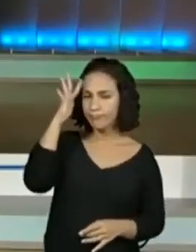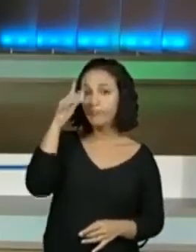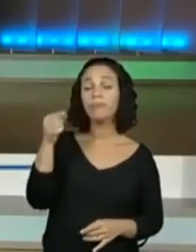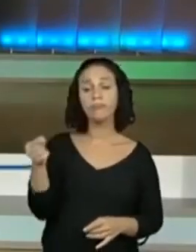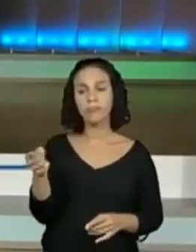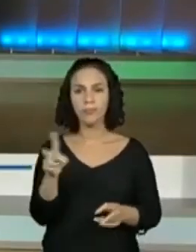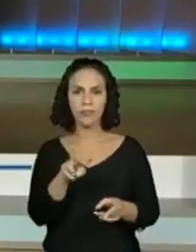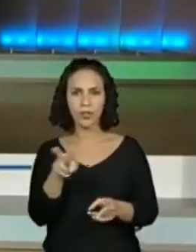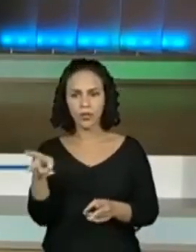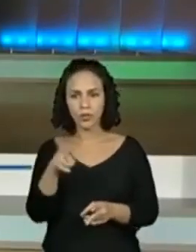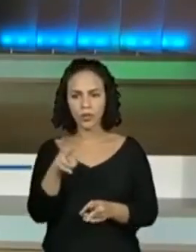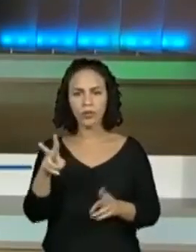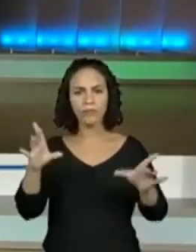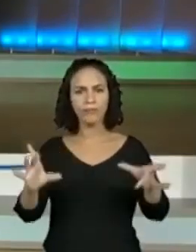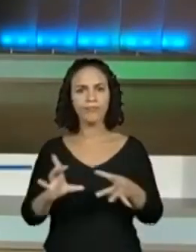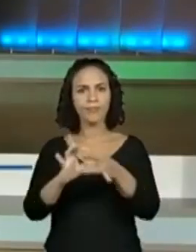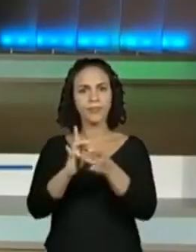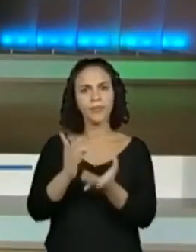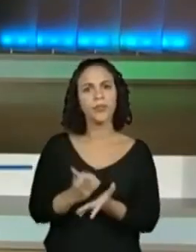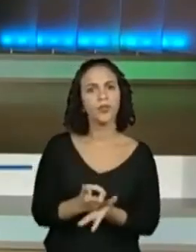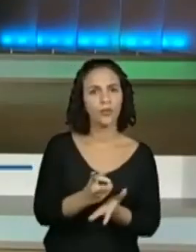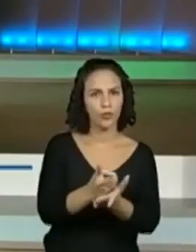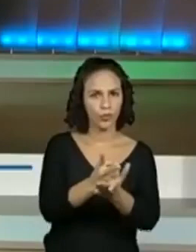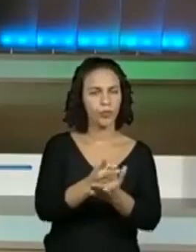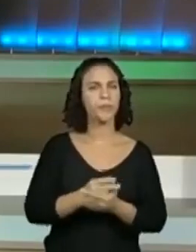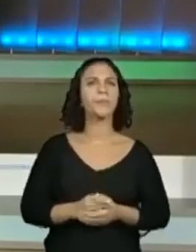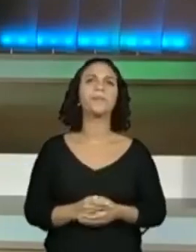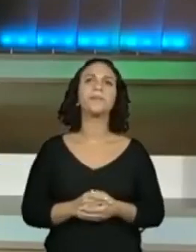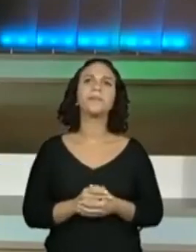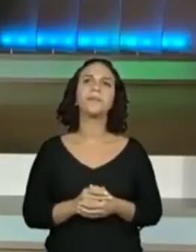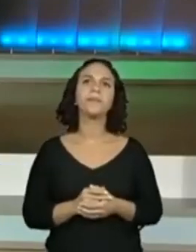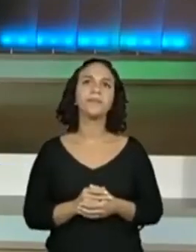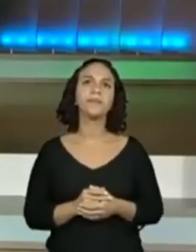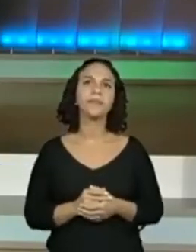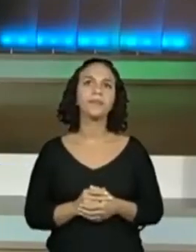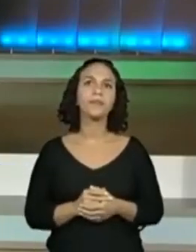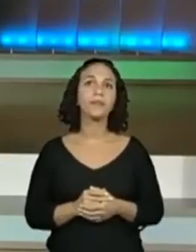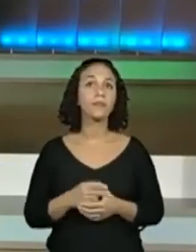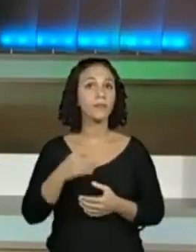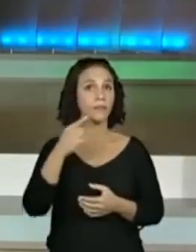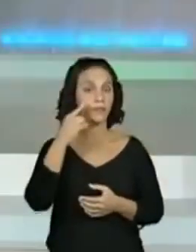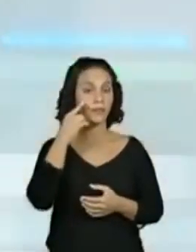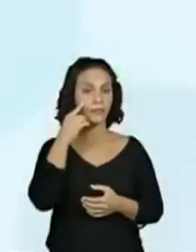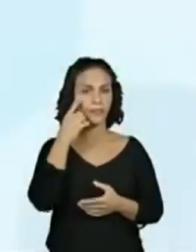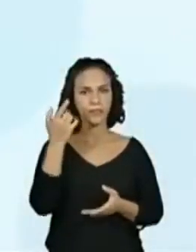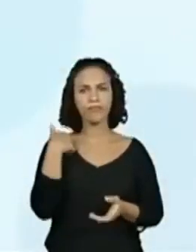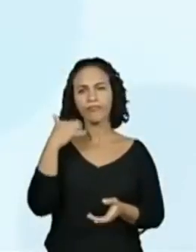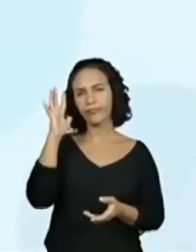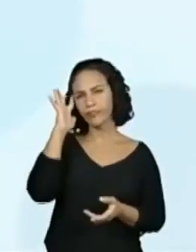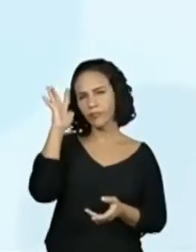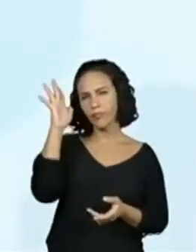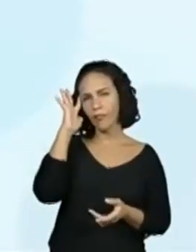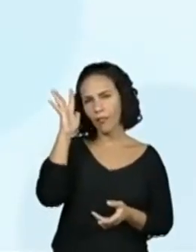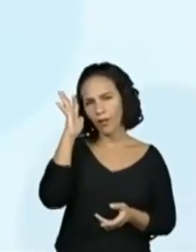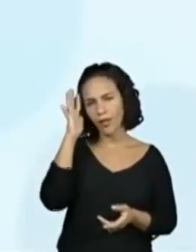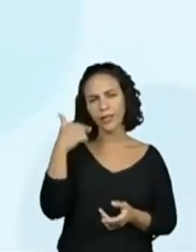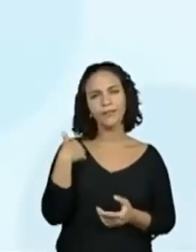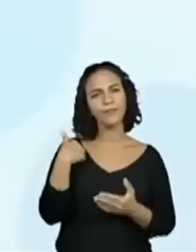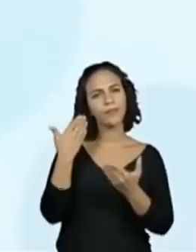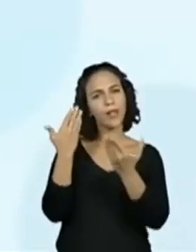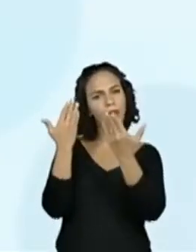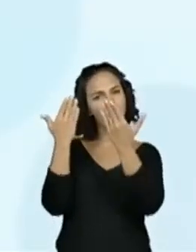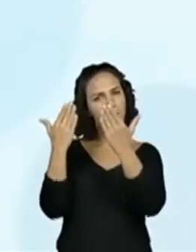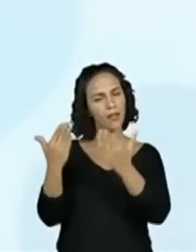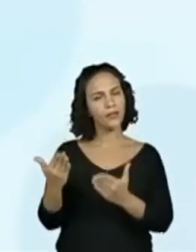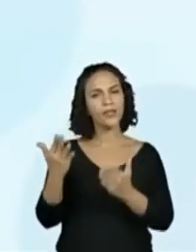para darmos continuidade. Então, vamos lá. É o seguinte, a nossa reflexão é essa. Leitura e análise de ficha técnica